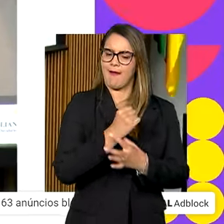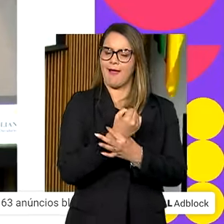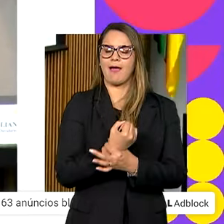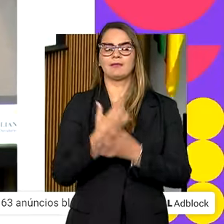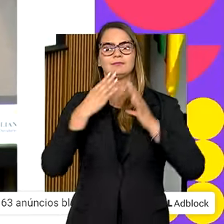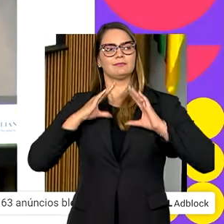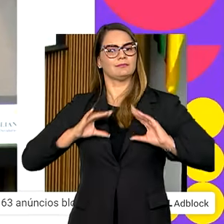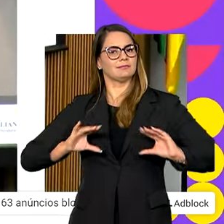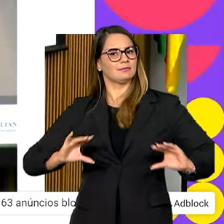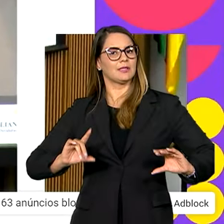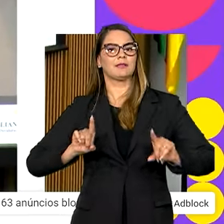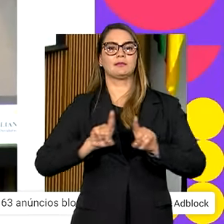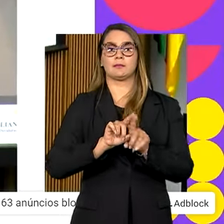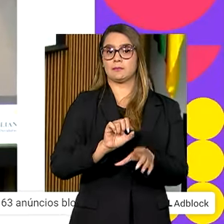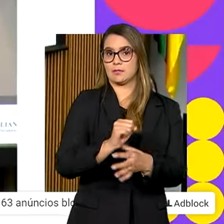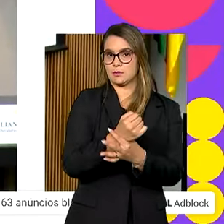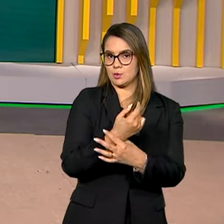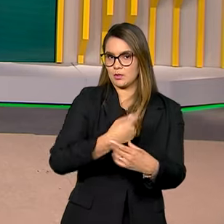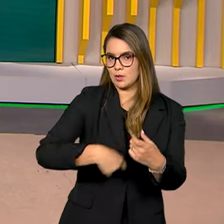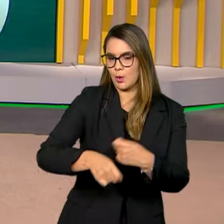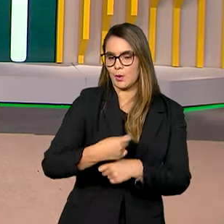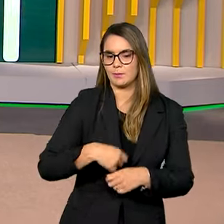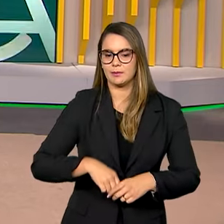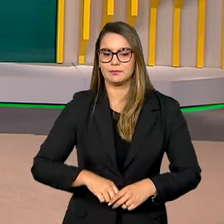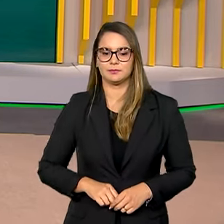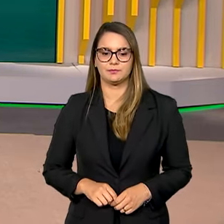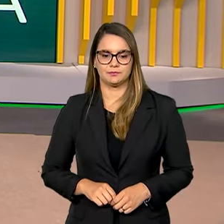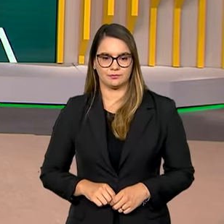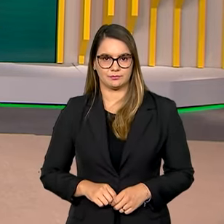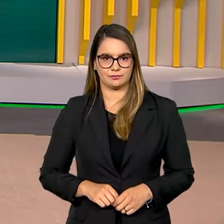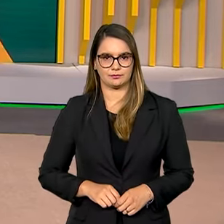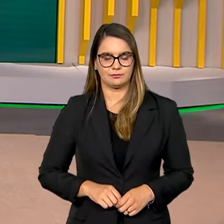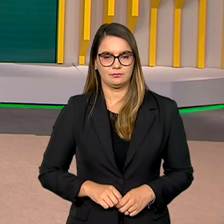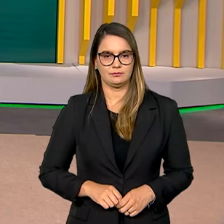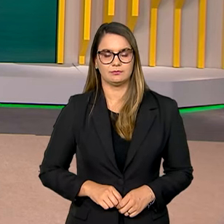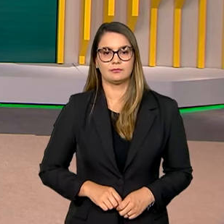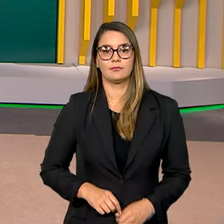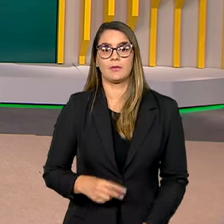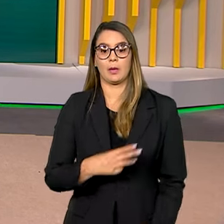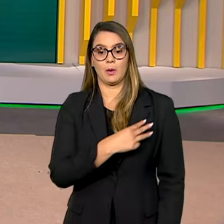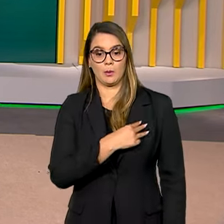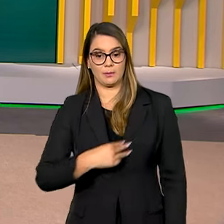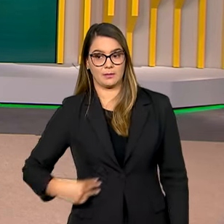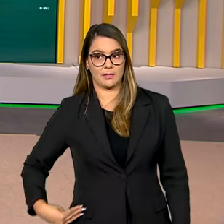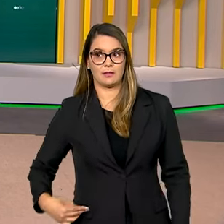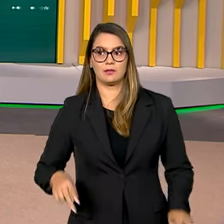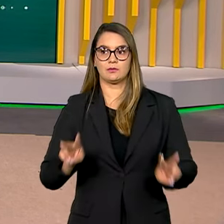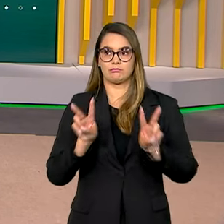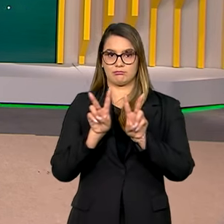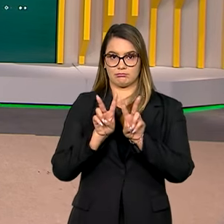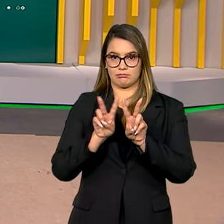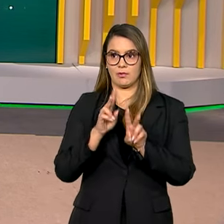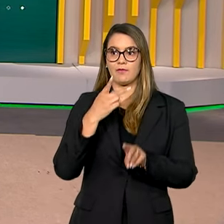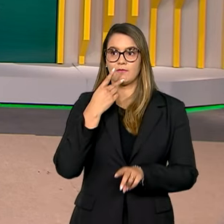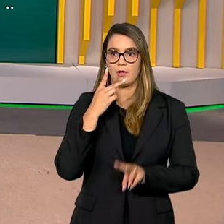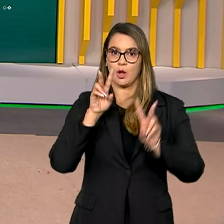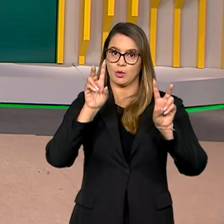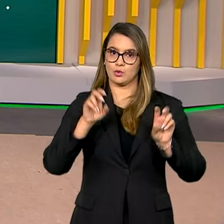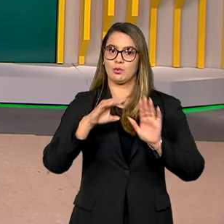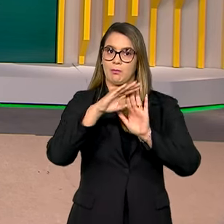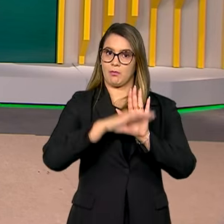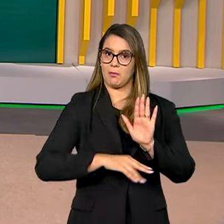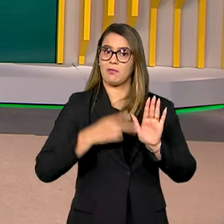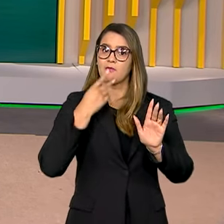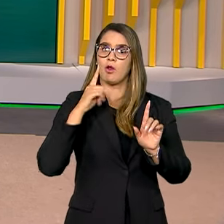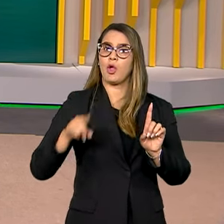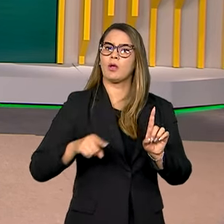social e a sua segurança econômica. E o ministro Wellington Dias também falou sobre o programa. Ele explicou que o